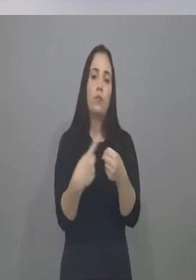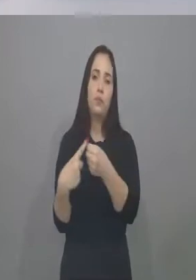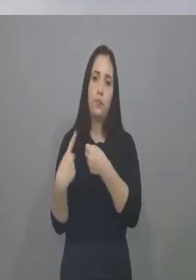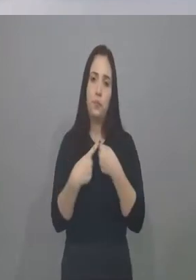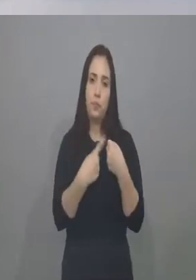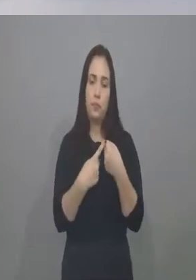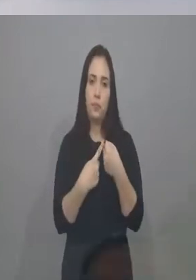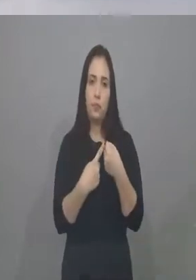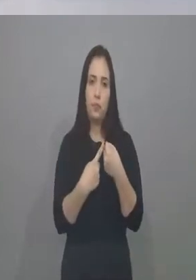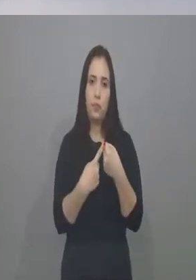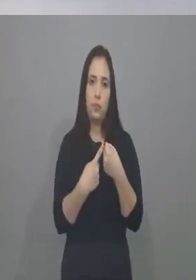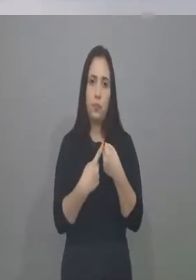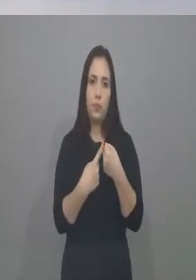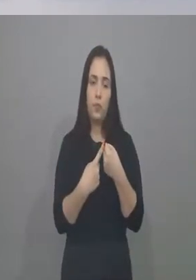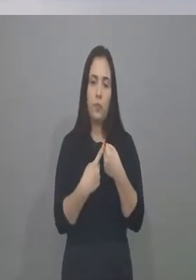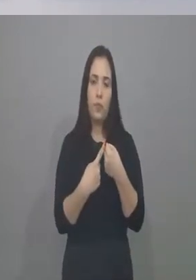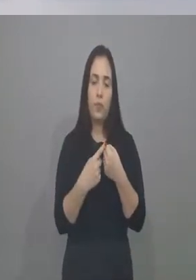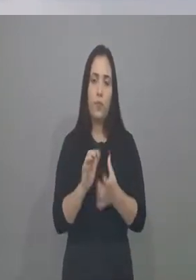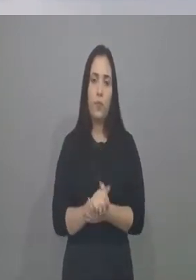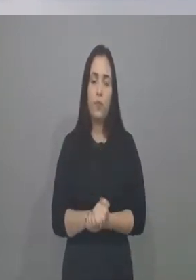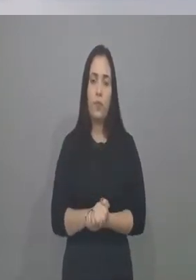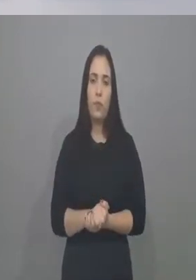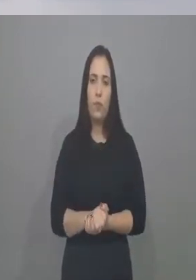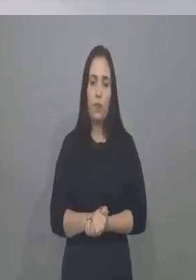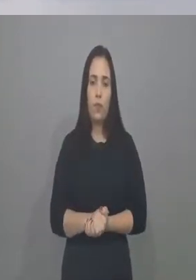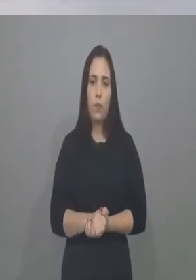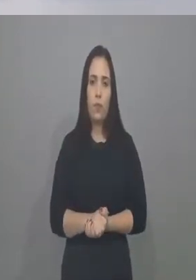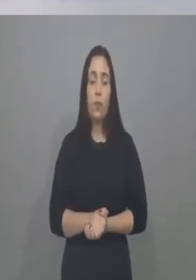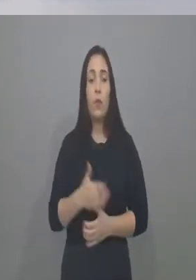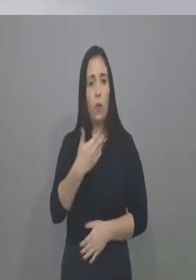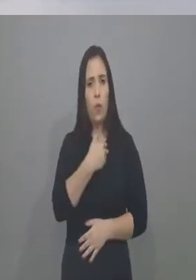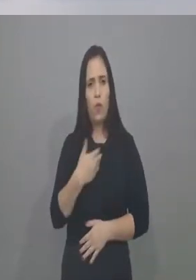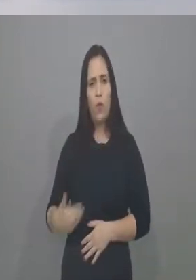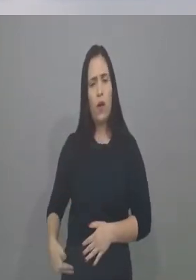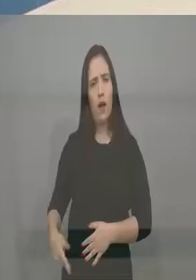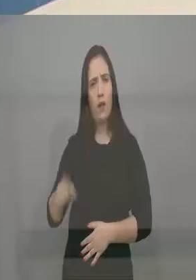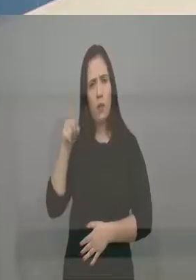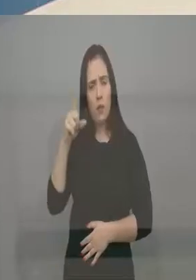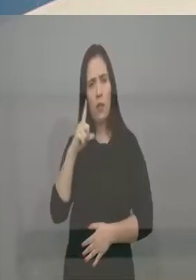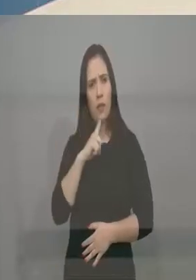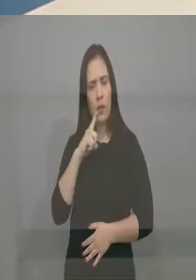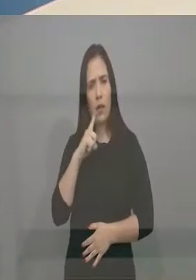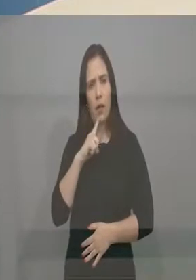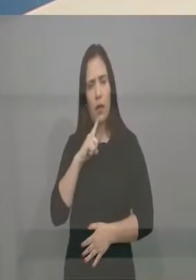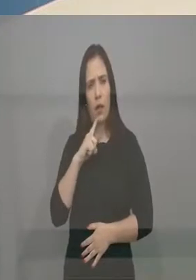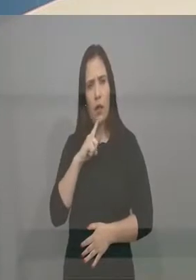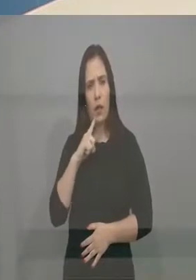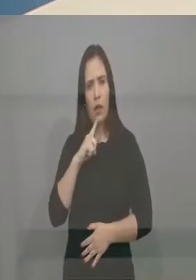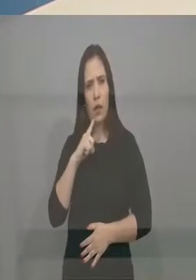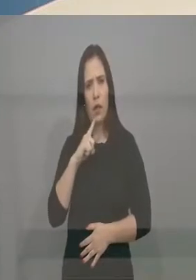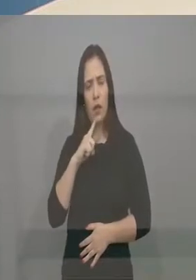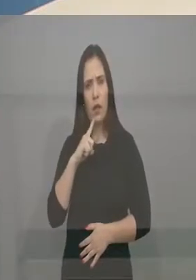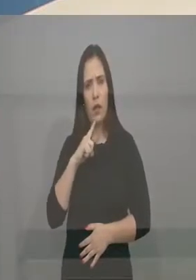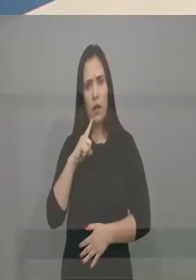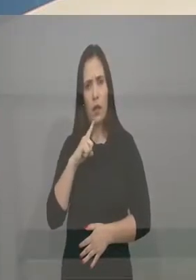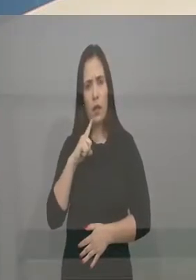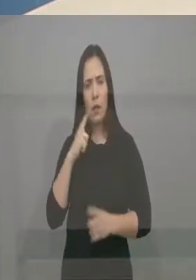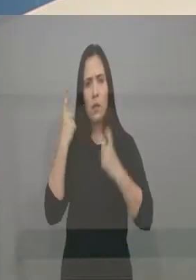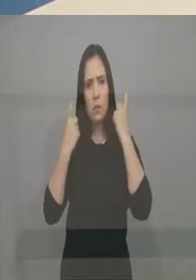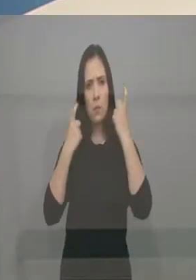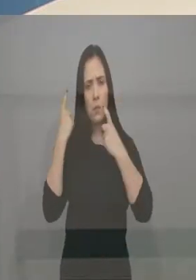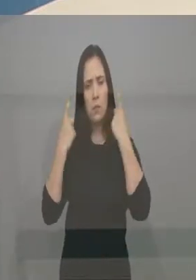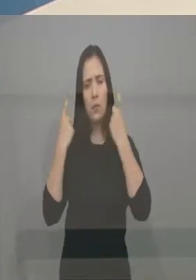do Estado. Quer dizer, hoje, você tem ideia? O governador tem sido, já que lá não é impositivo,